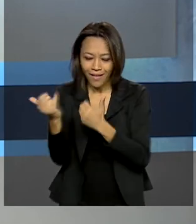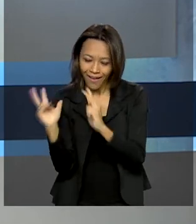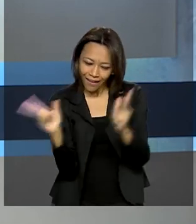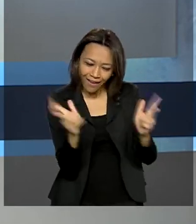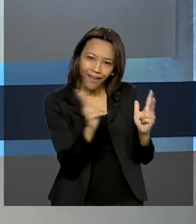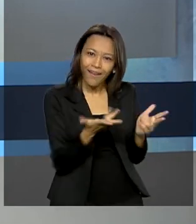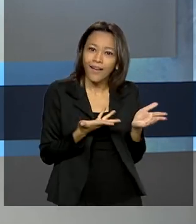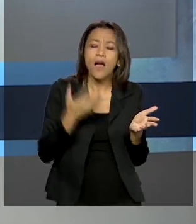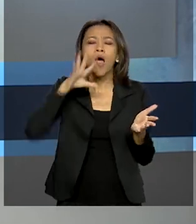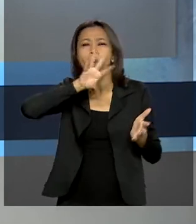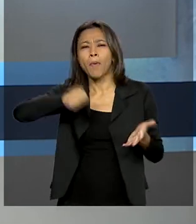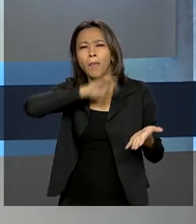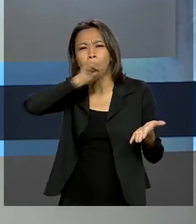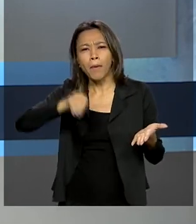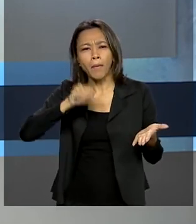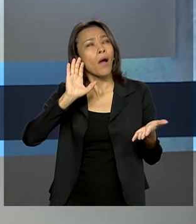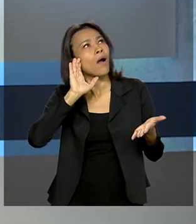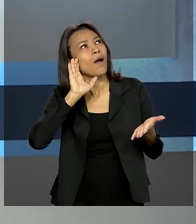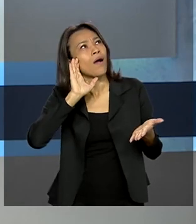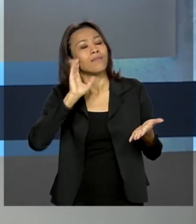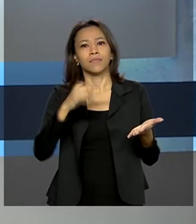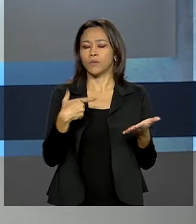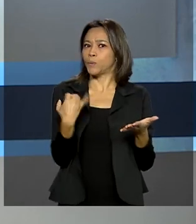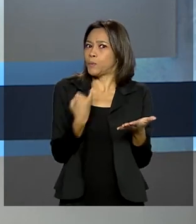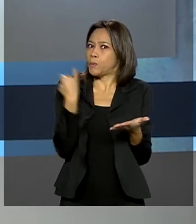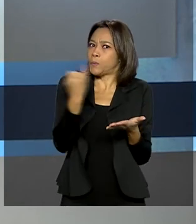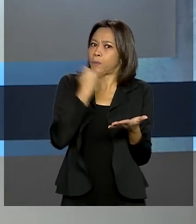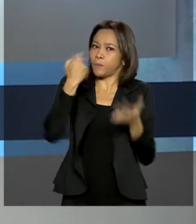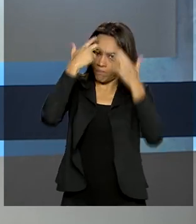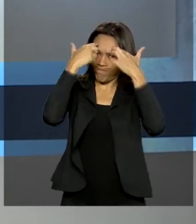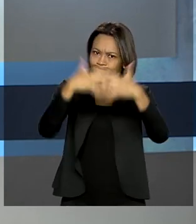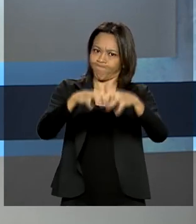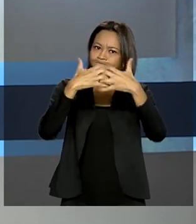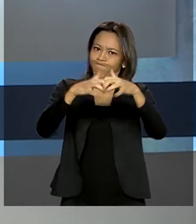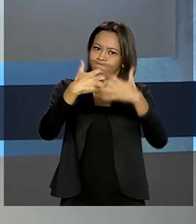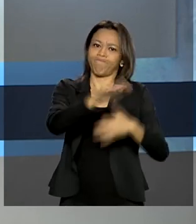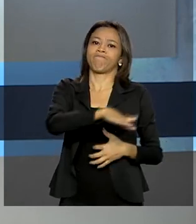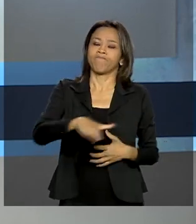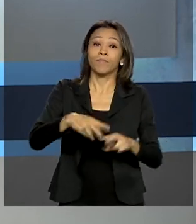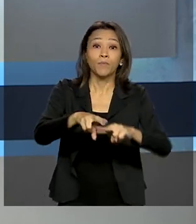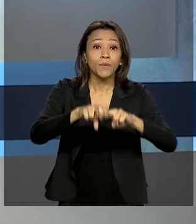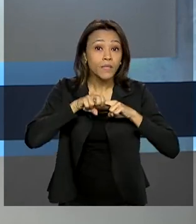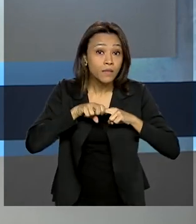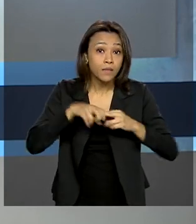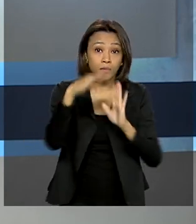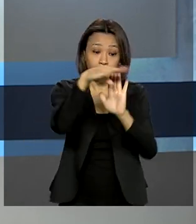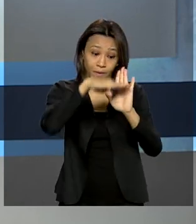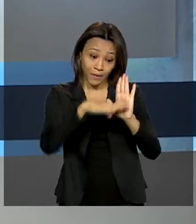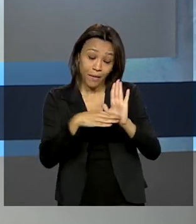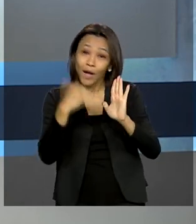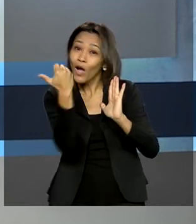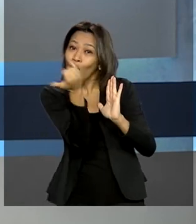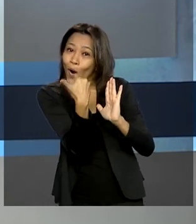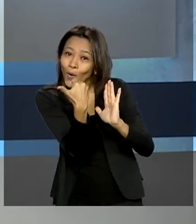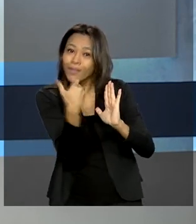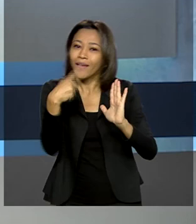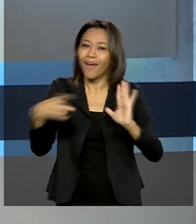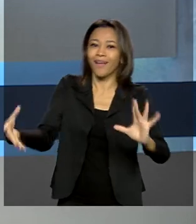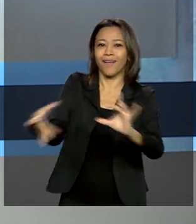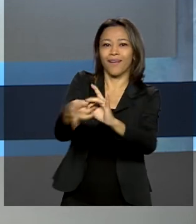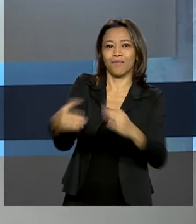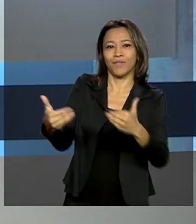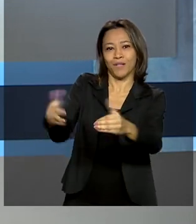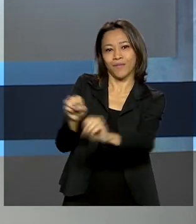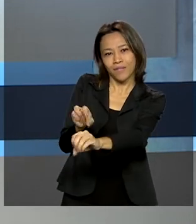Ler um livro em voz alta pode ser essencial para o desenvolvimento dos pequenos. Por isso, o programa Conta Pra Mim, do Ministério da Educação,